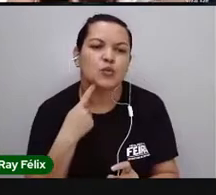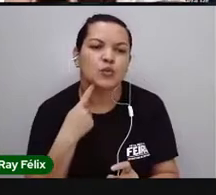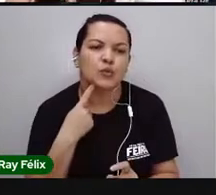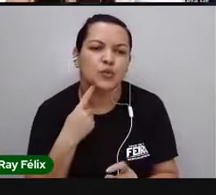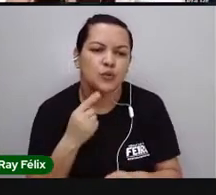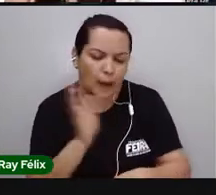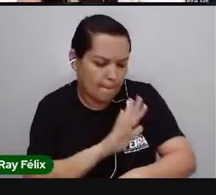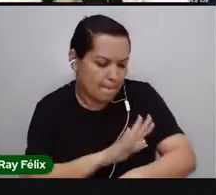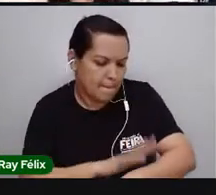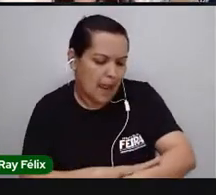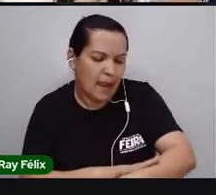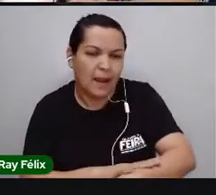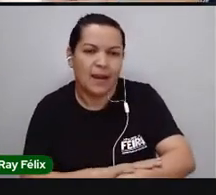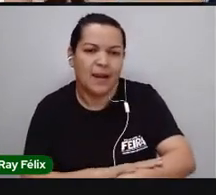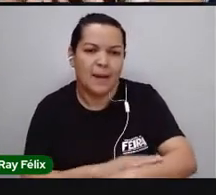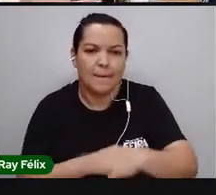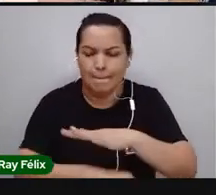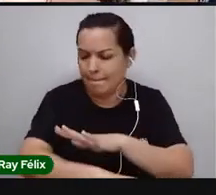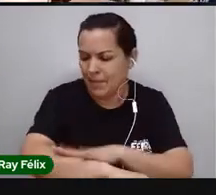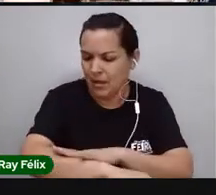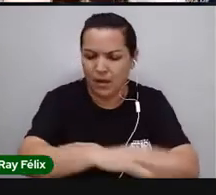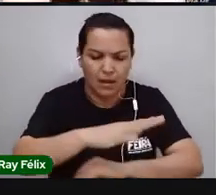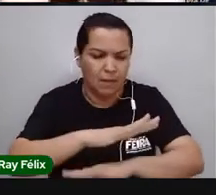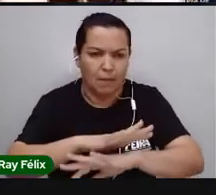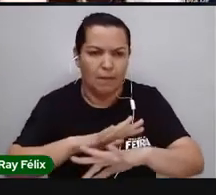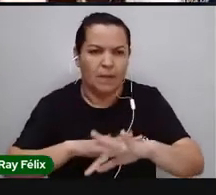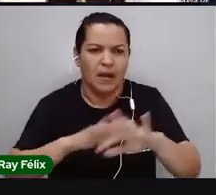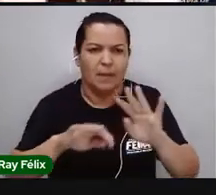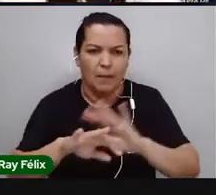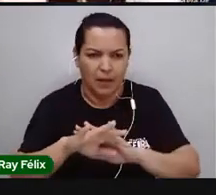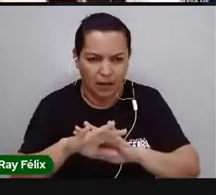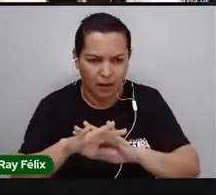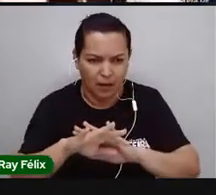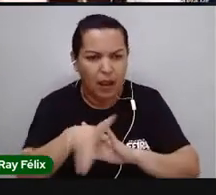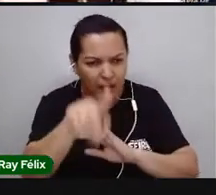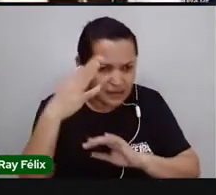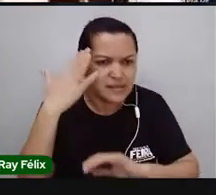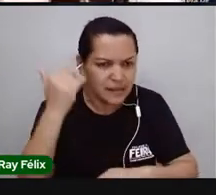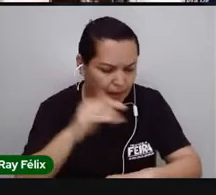órgão... Vocês sabiam que a nossa pele é um órgão?